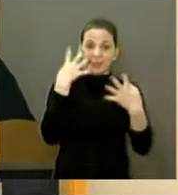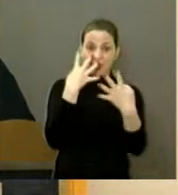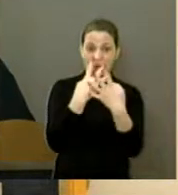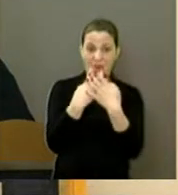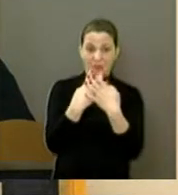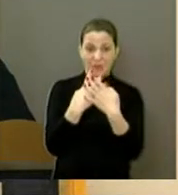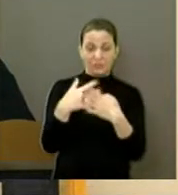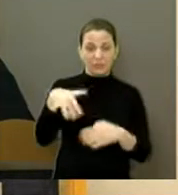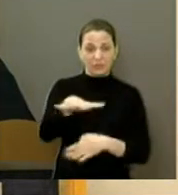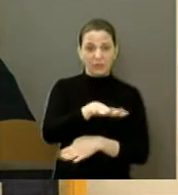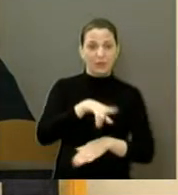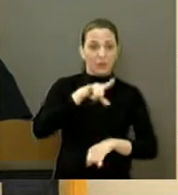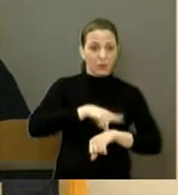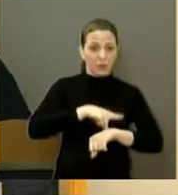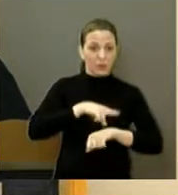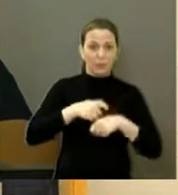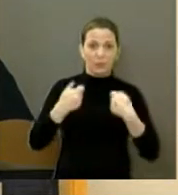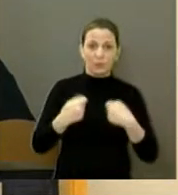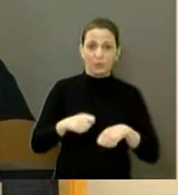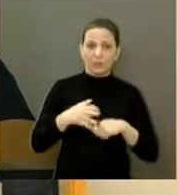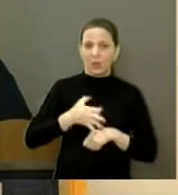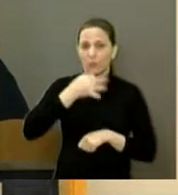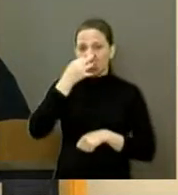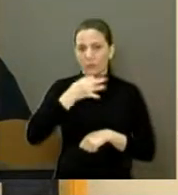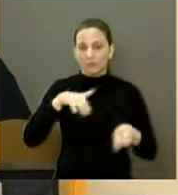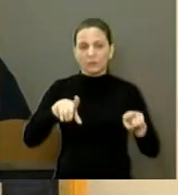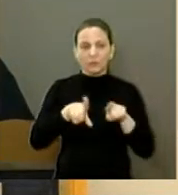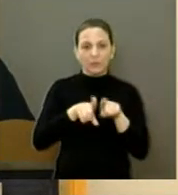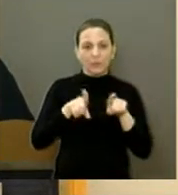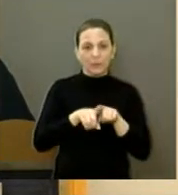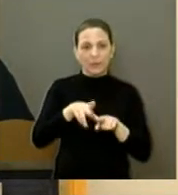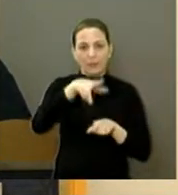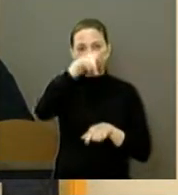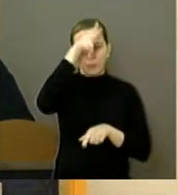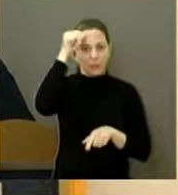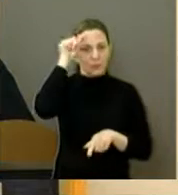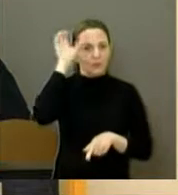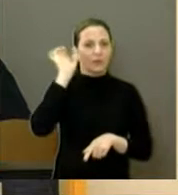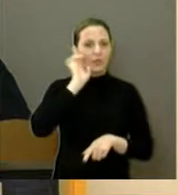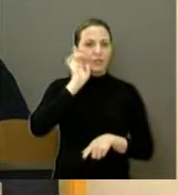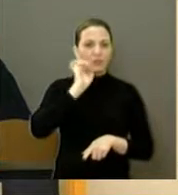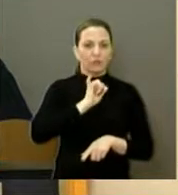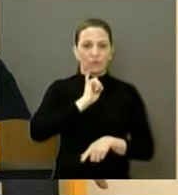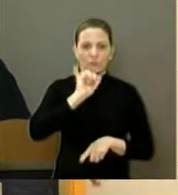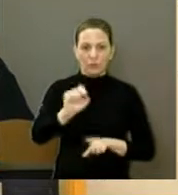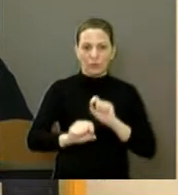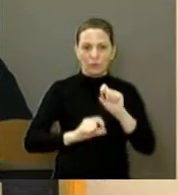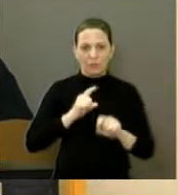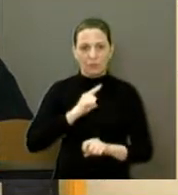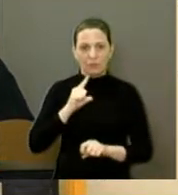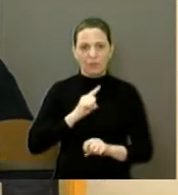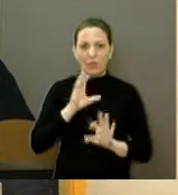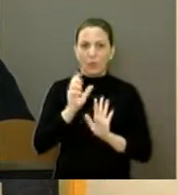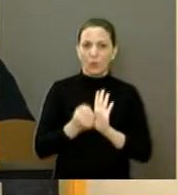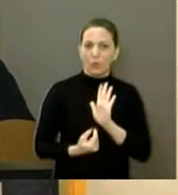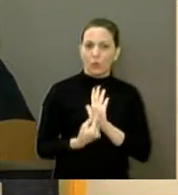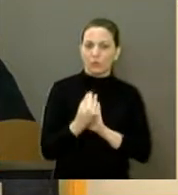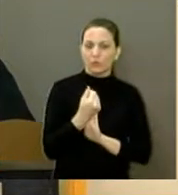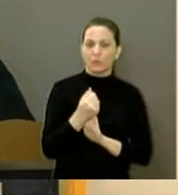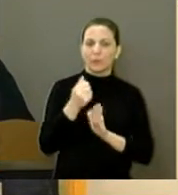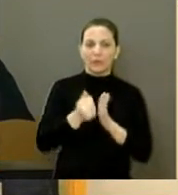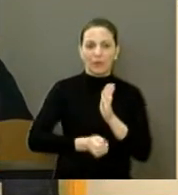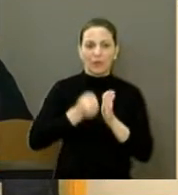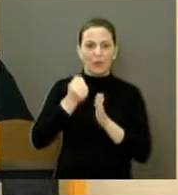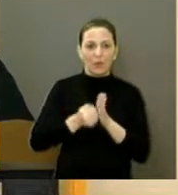nesses espaços. E, dentro da proposta também, o prefeito disse que vamos fazer o orçamento de Laracuara